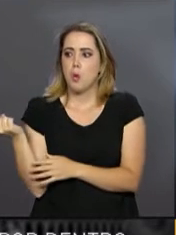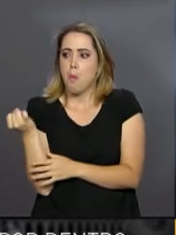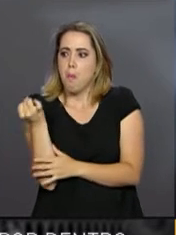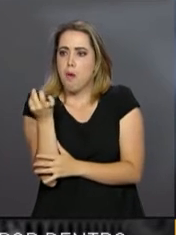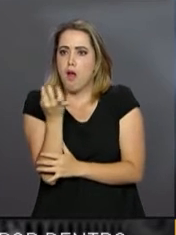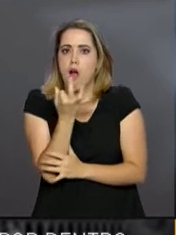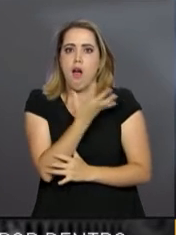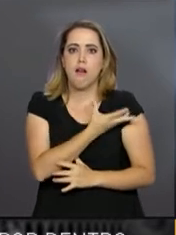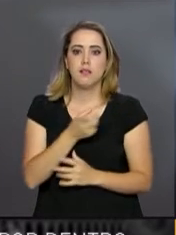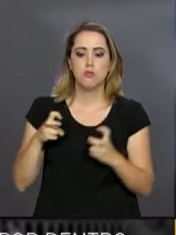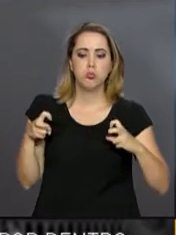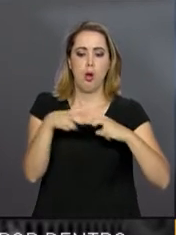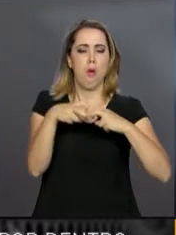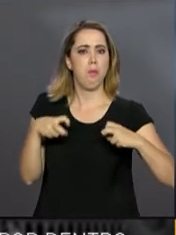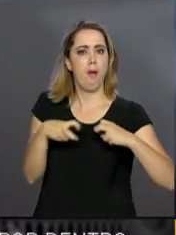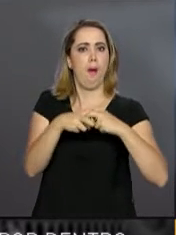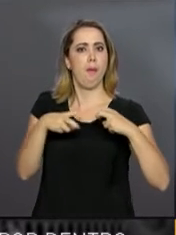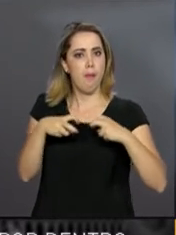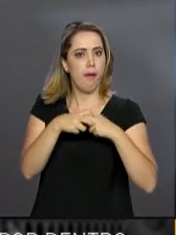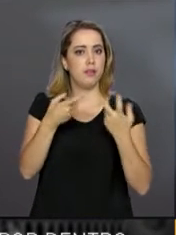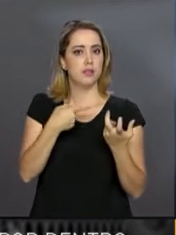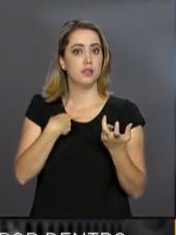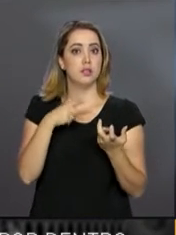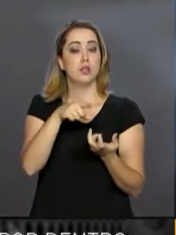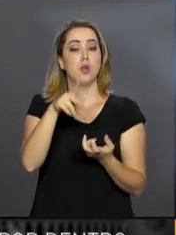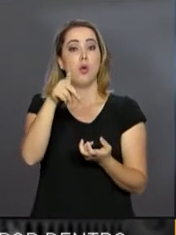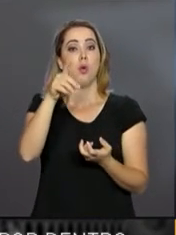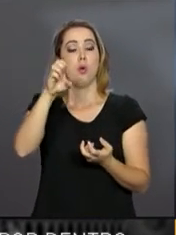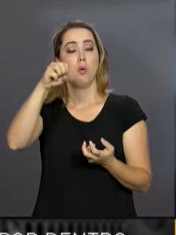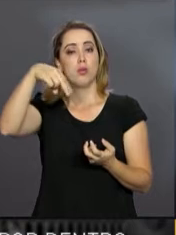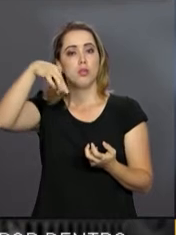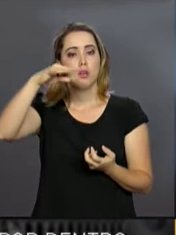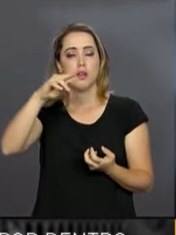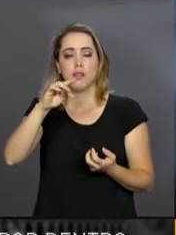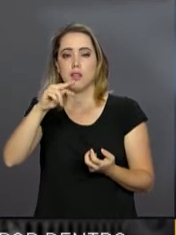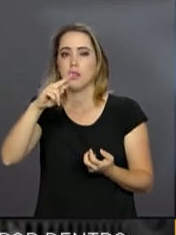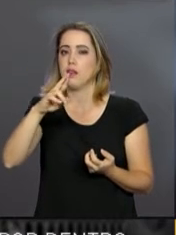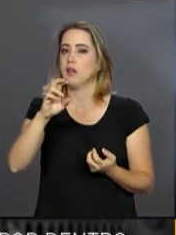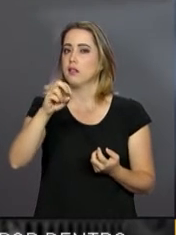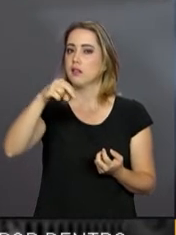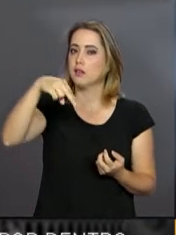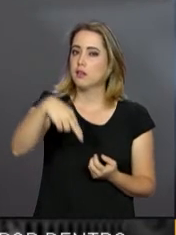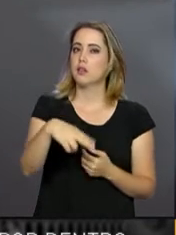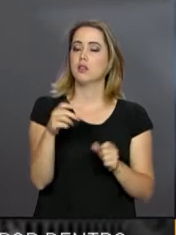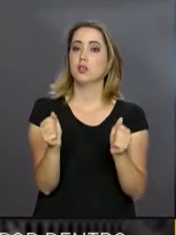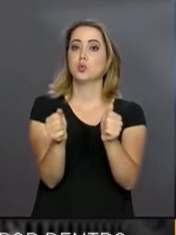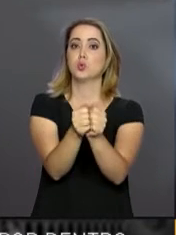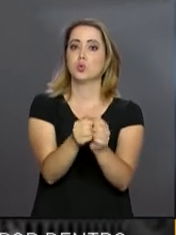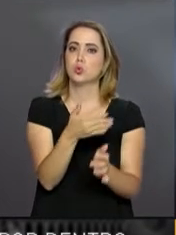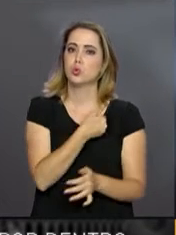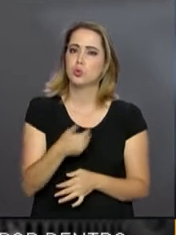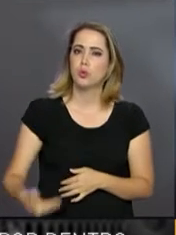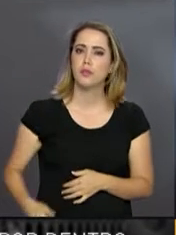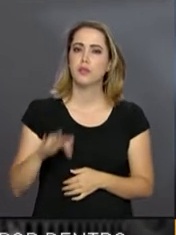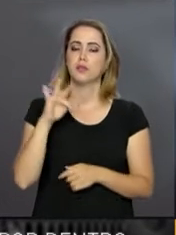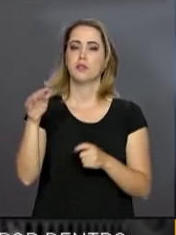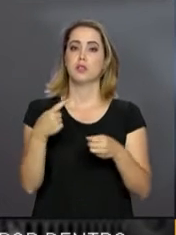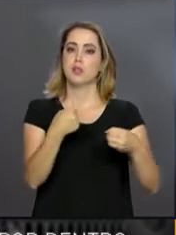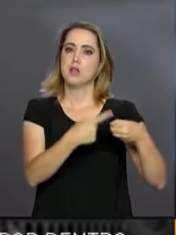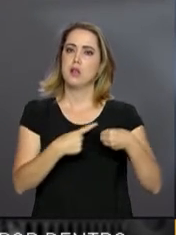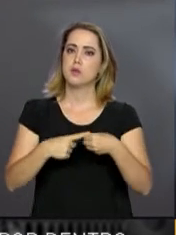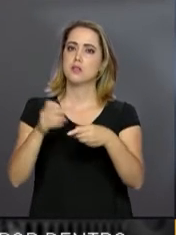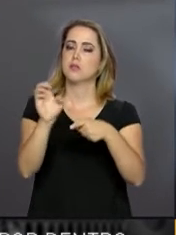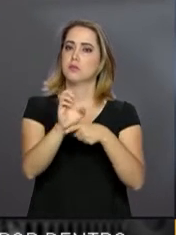acidentes de trânsito naquela cidade, o Departamento Nacional de Trânsito iniciou os diálogos com o Governo Estadual e Municipal,